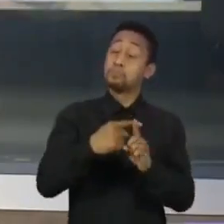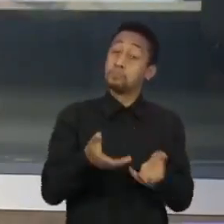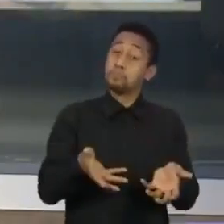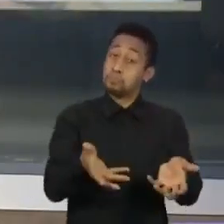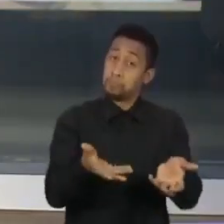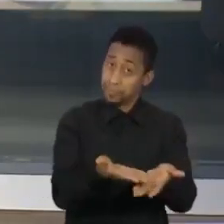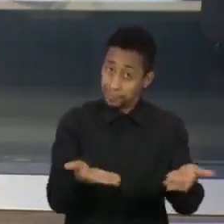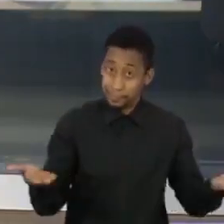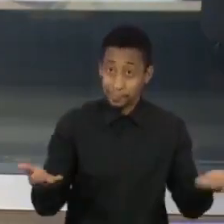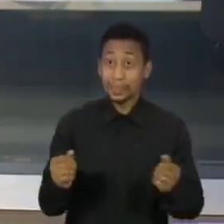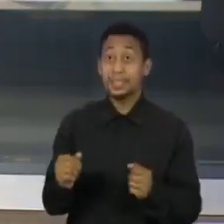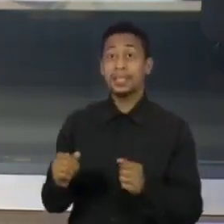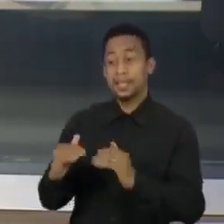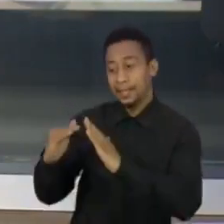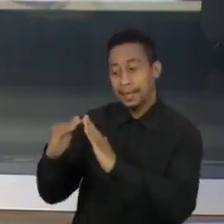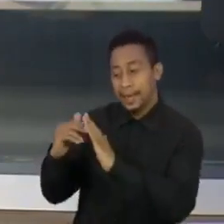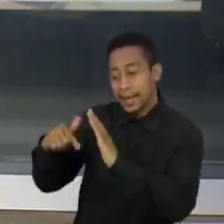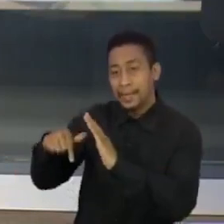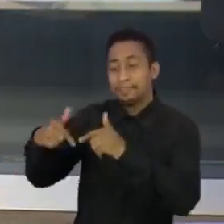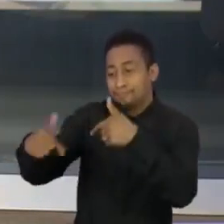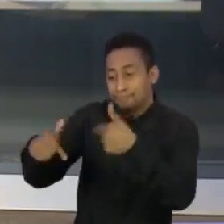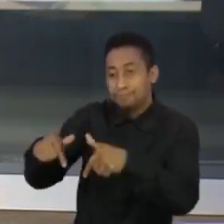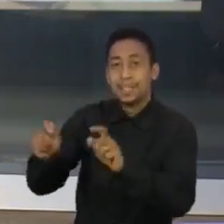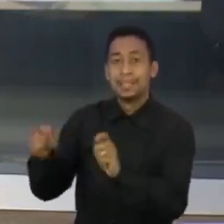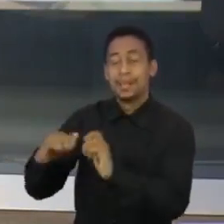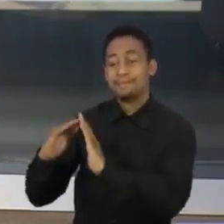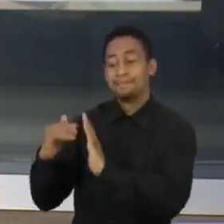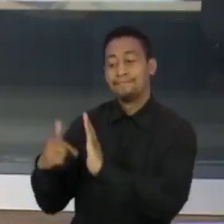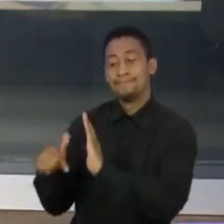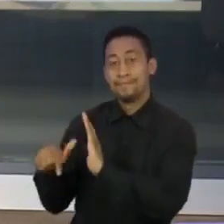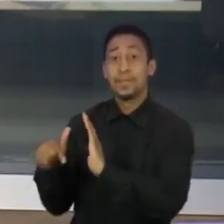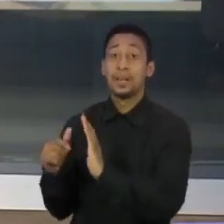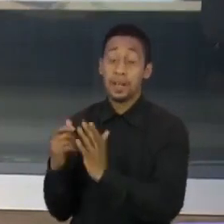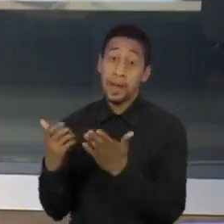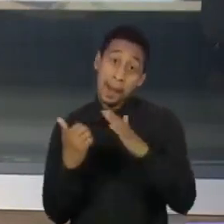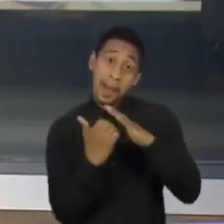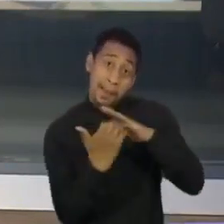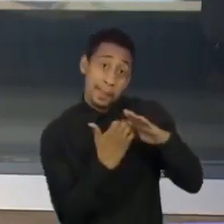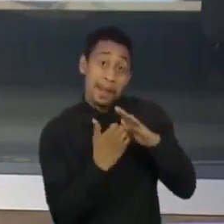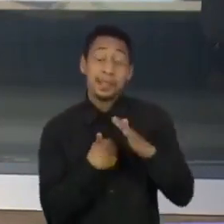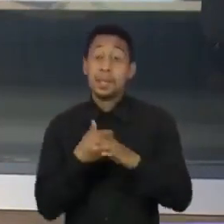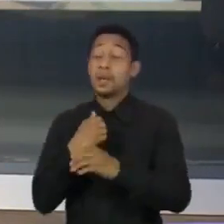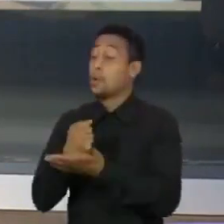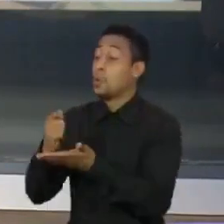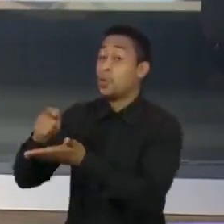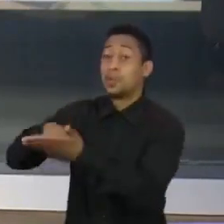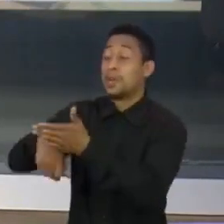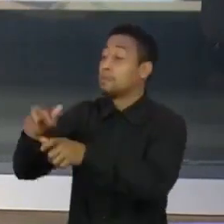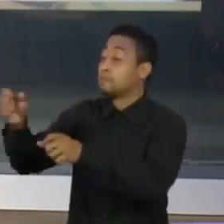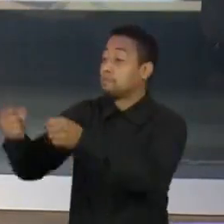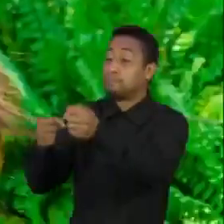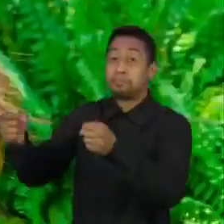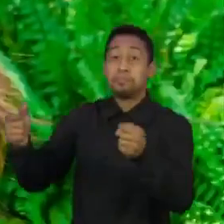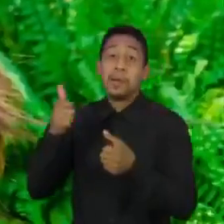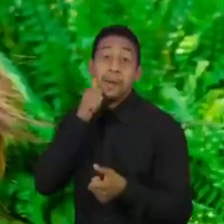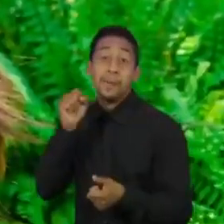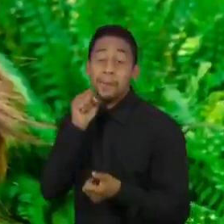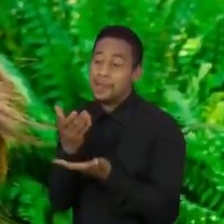Com a facilidade do trabalho em casa, muitas empresas têm contratado mães que estavam fora do mercado.